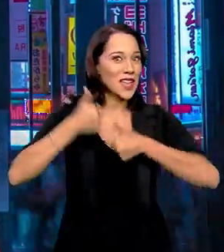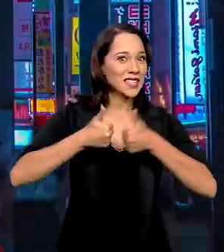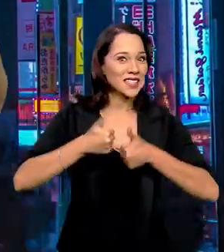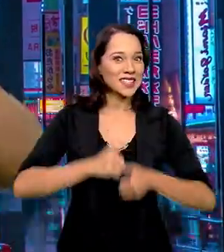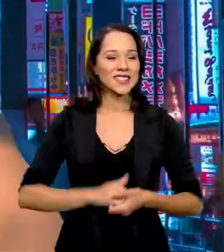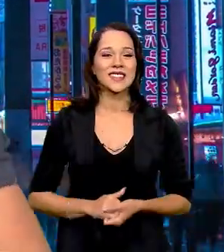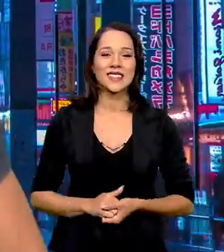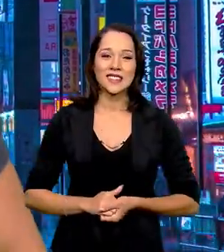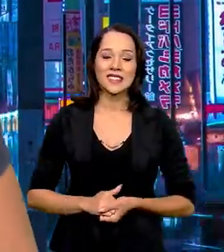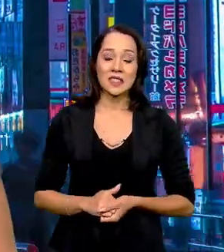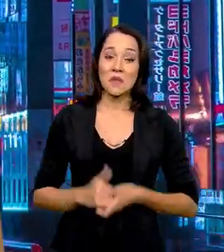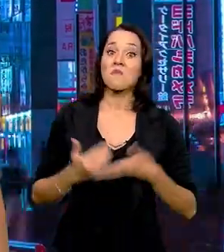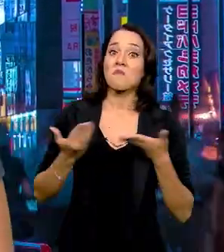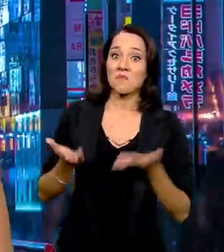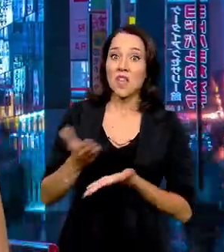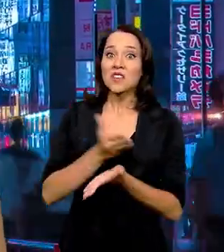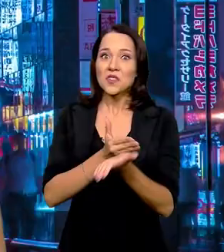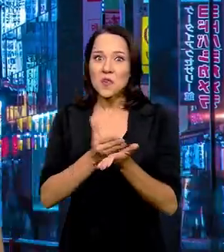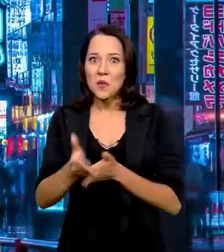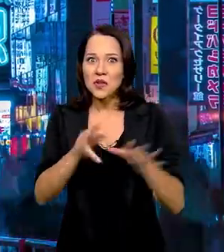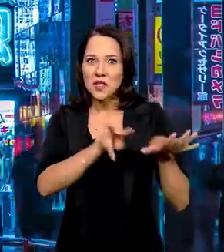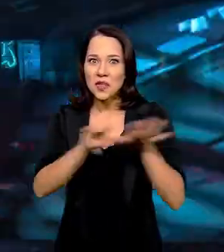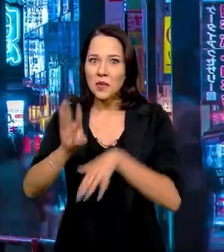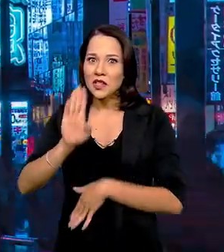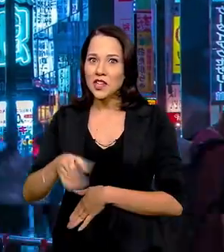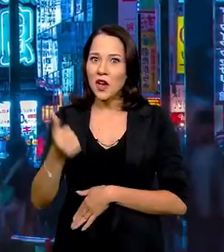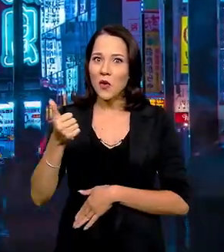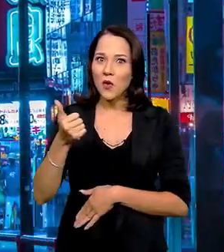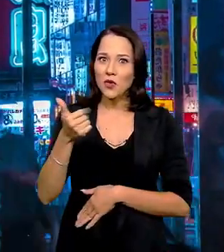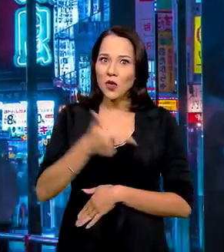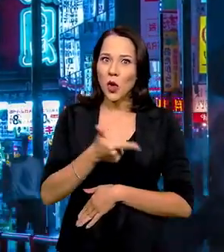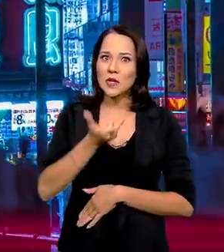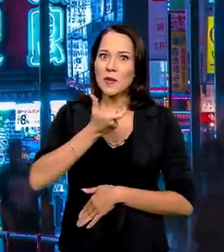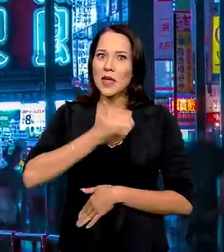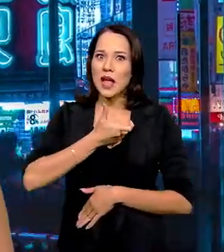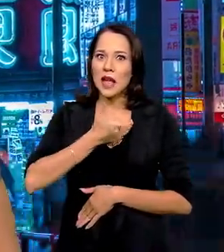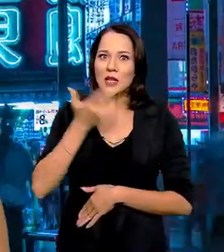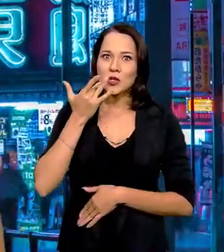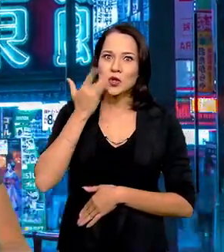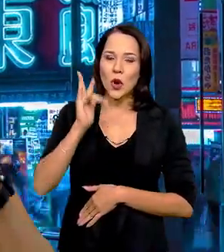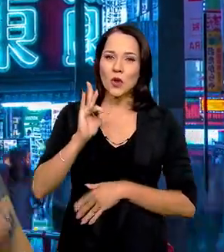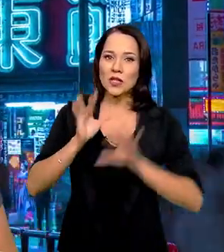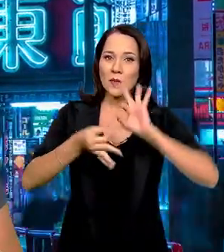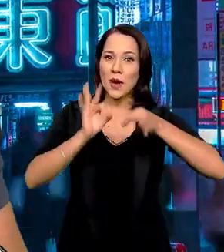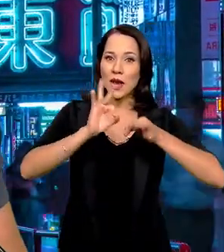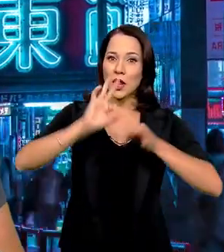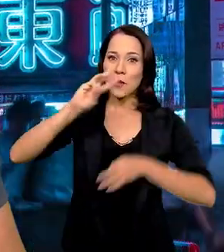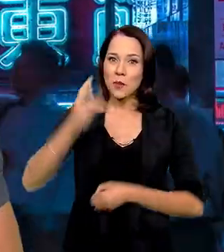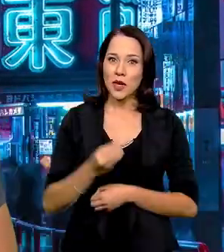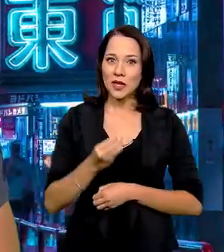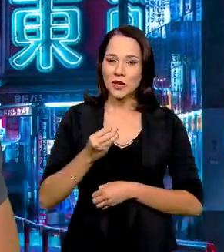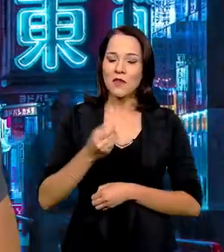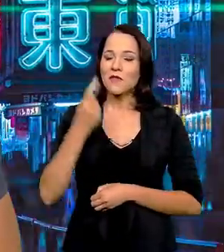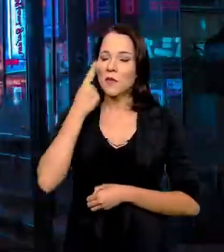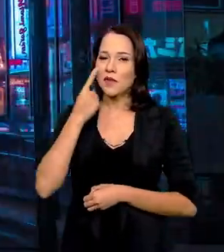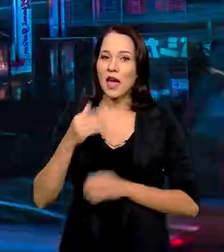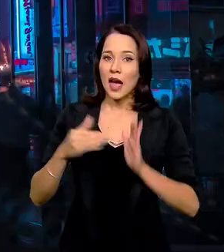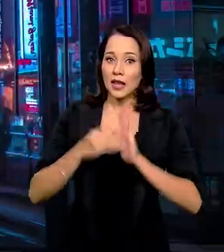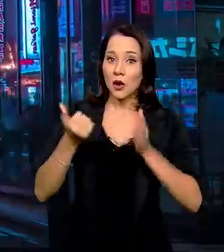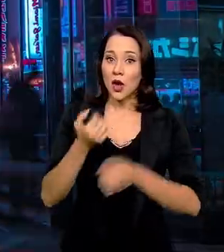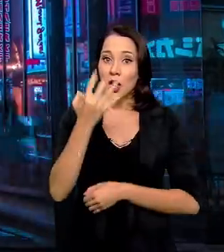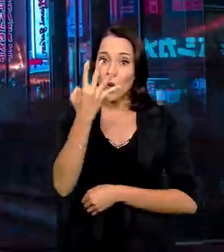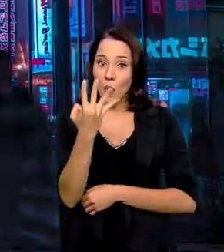Salve, salve, galera! Beleza? Olha, começamos a semana já com 12 medalhas de ouro nas Paralimpíadas de Tóquio, hein?